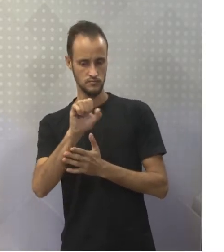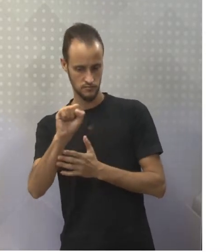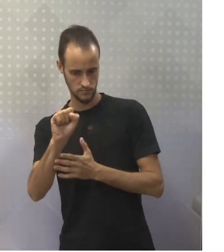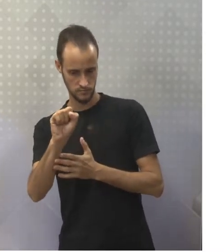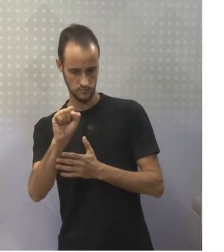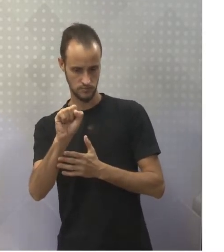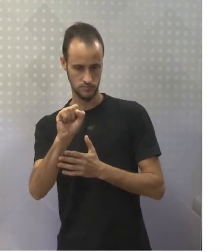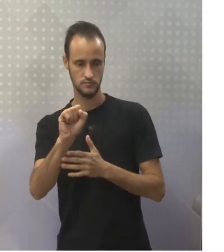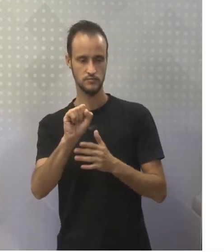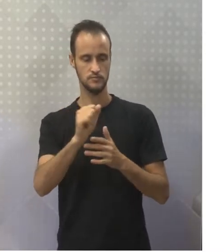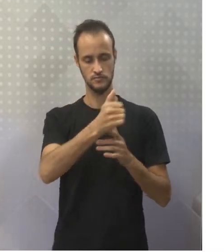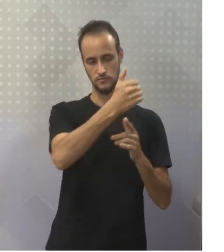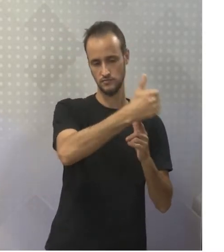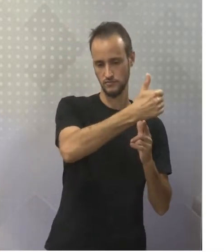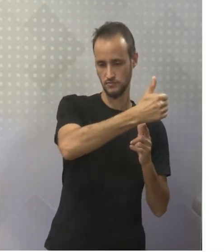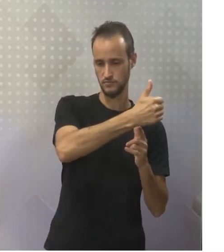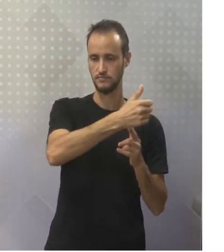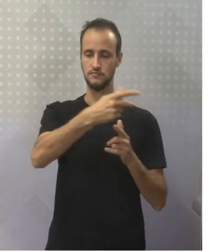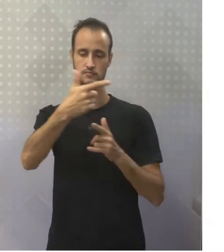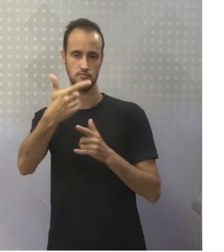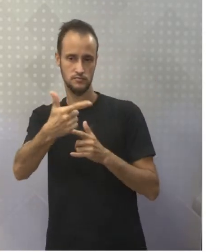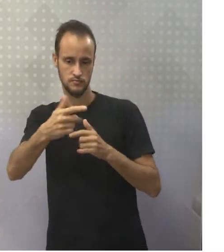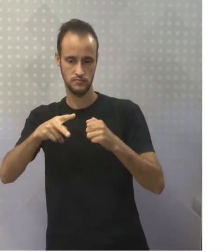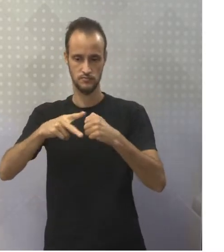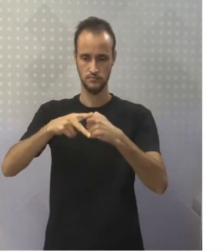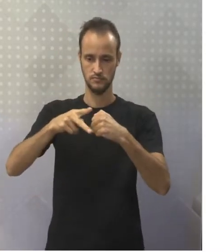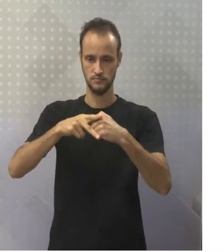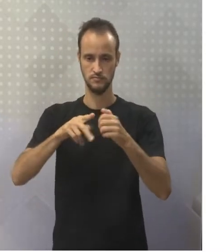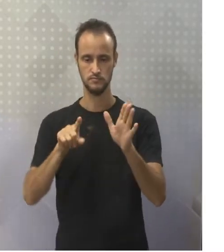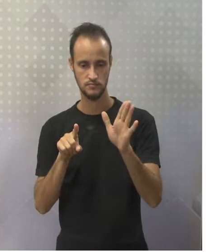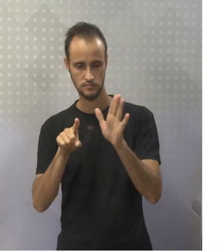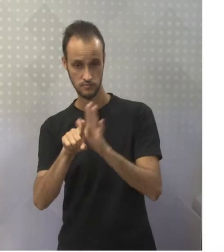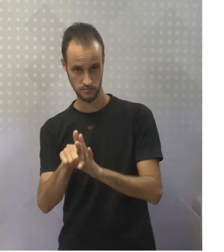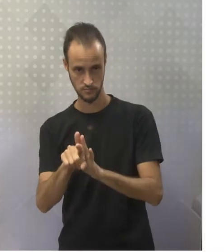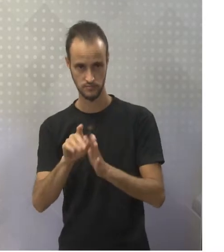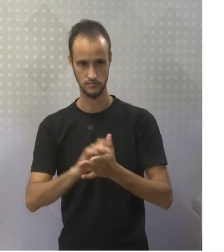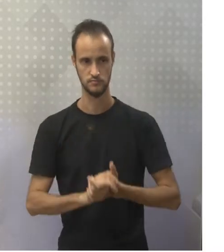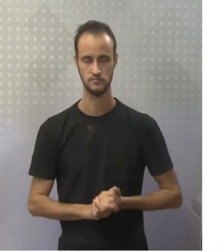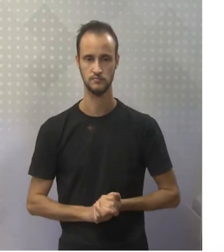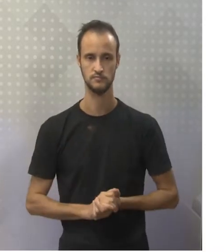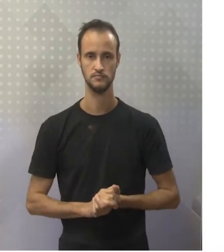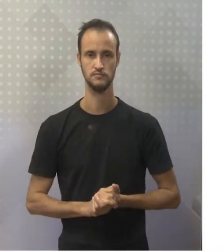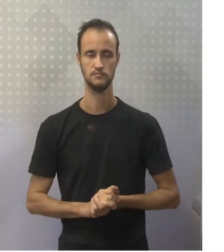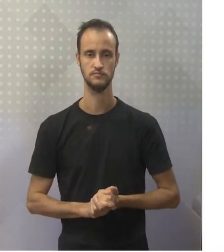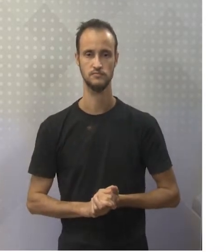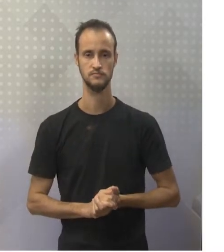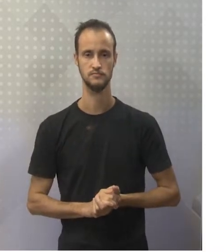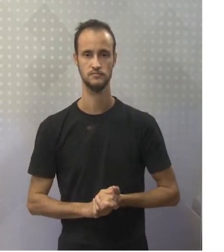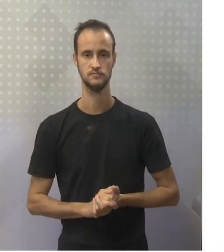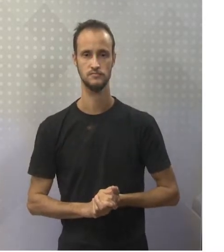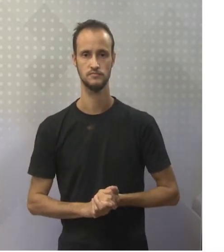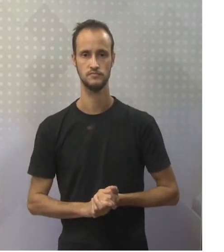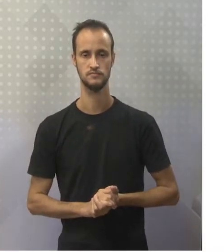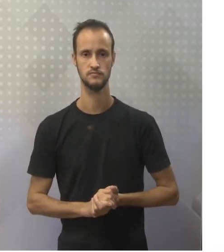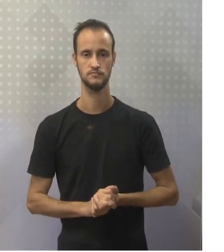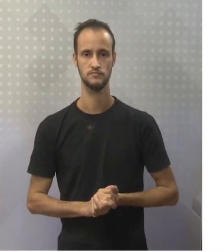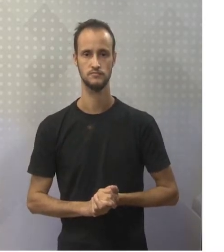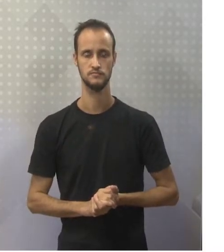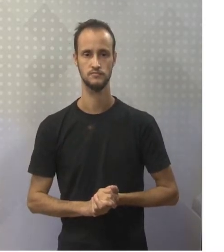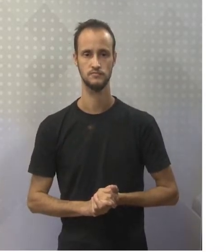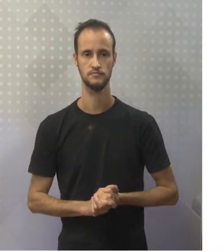pessoais, para fazer perguntas. Por exemplo, Have you visited California